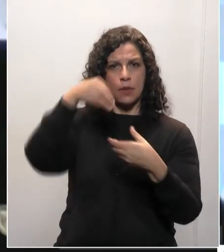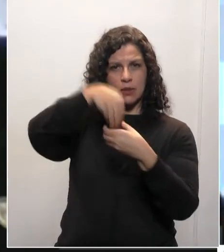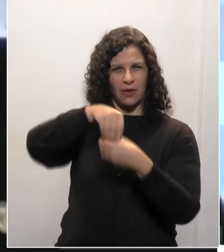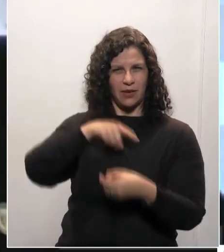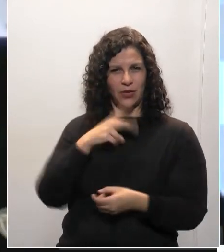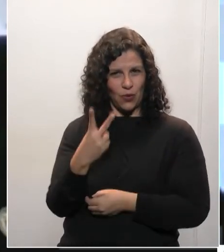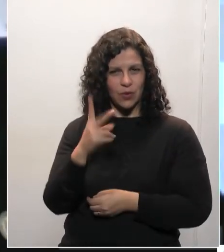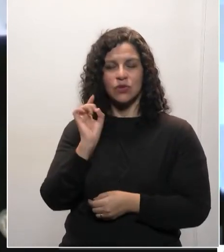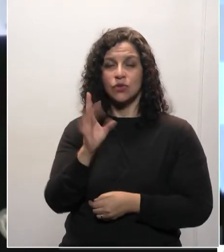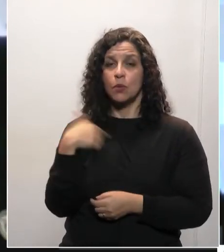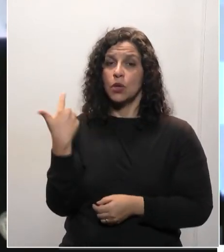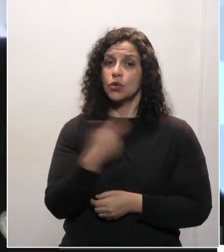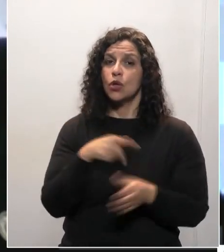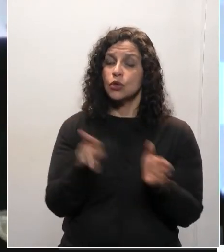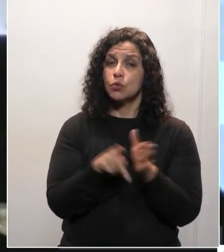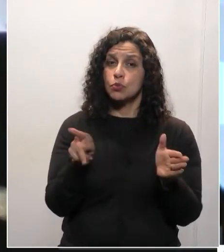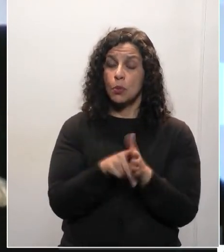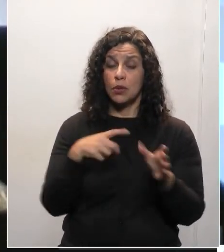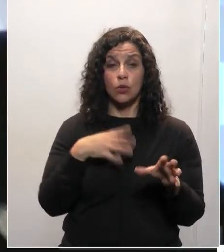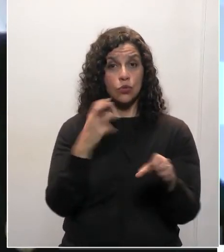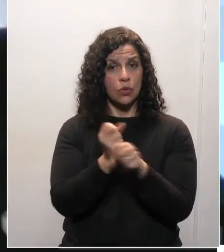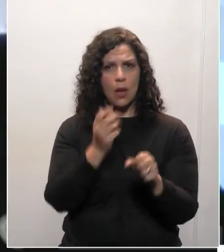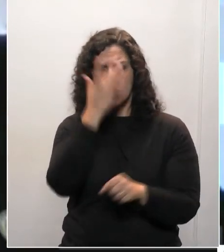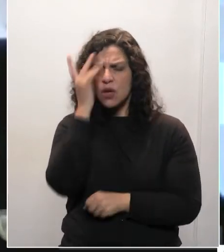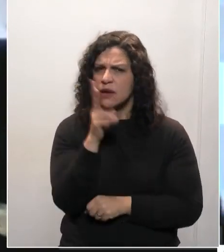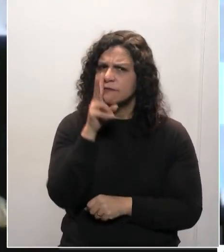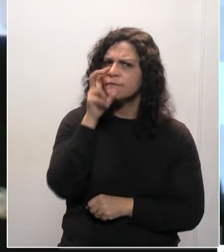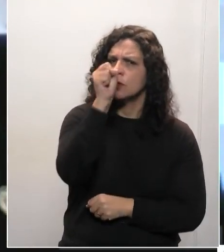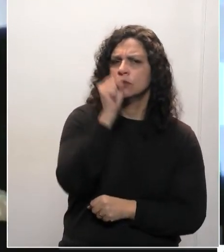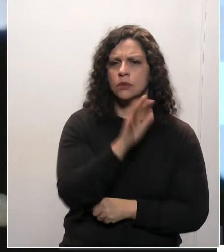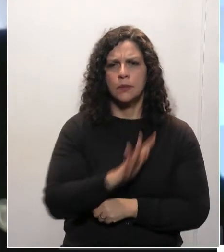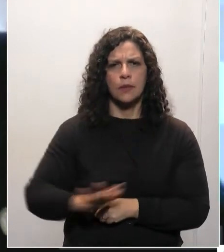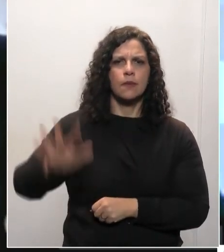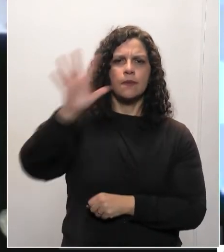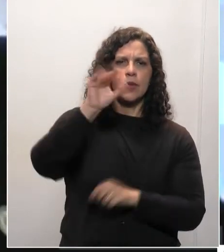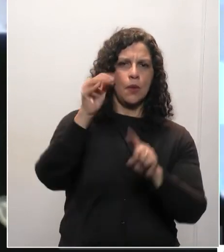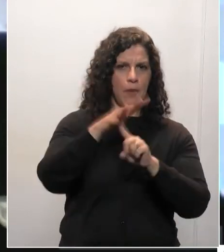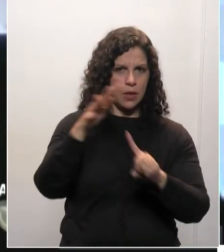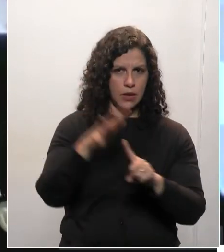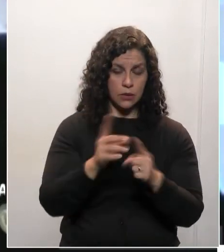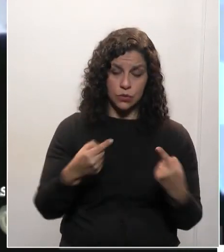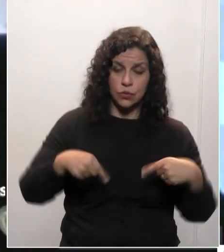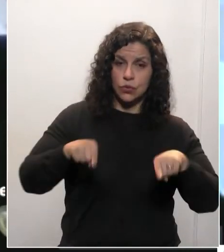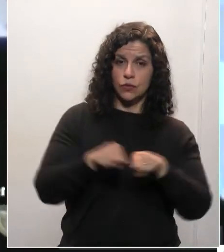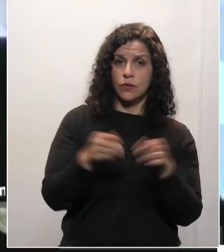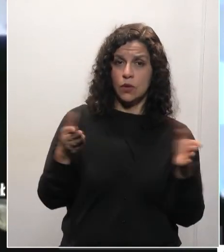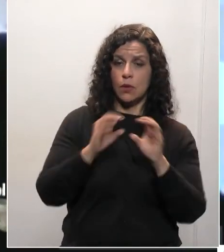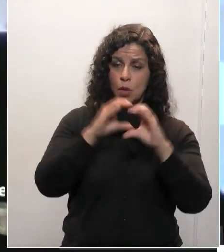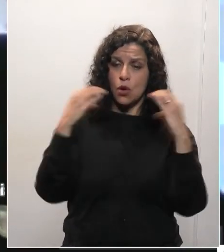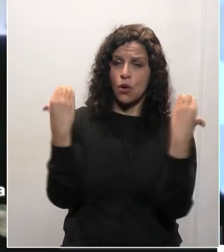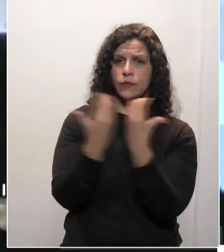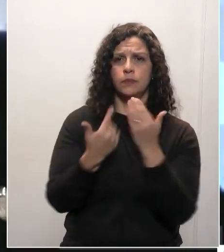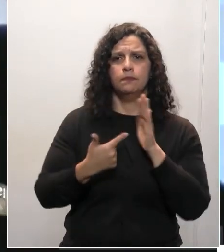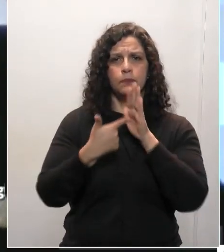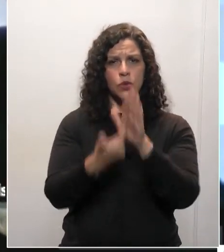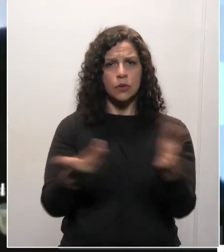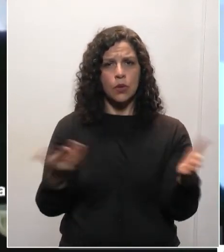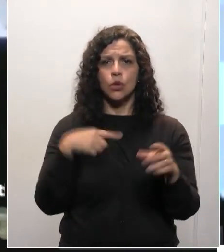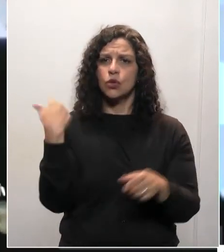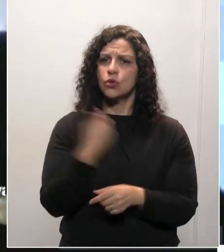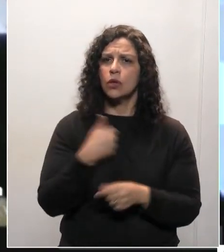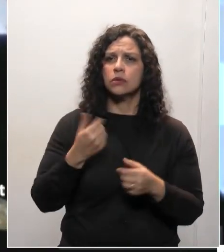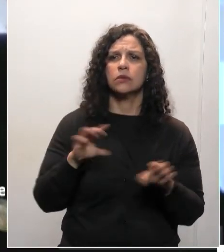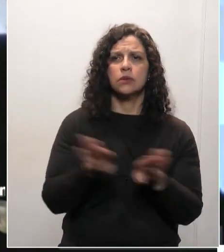Legislativa, nós temos uma capilaridade e uma força muito grande. E, mais uma vez, através das convenções, demonstramos a